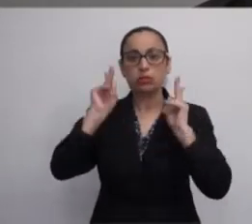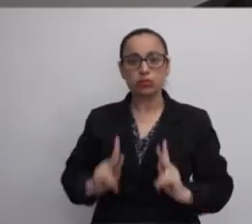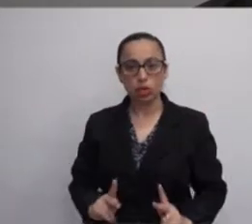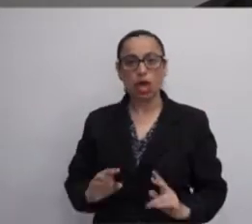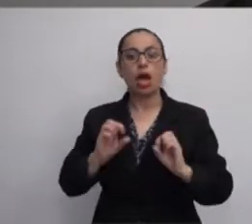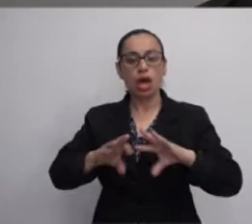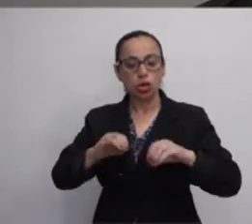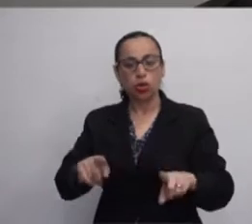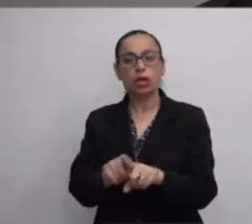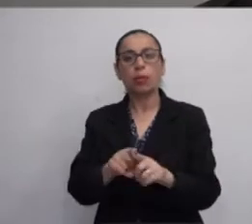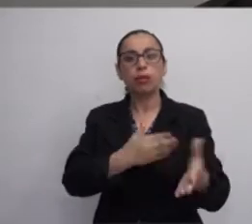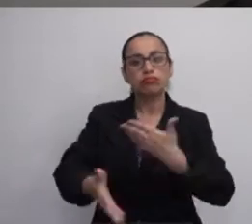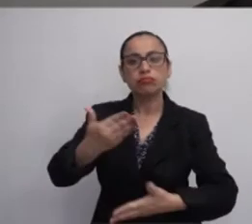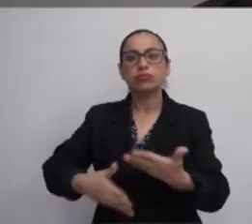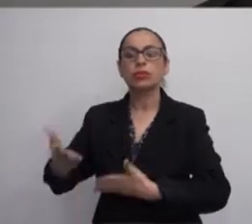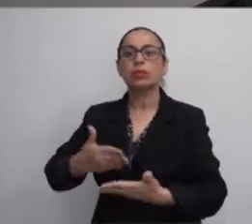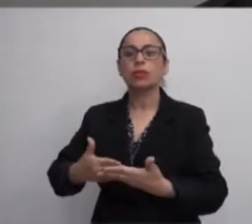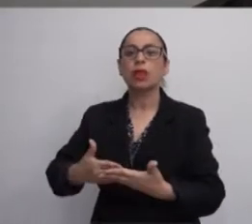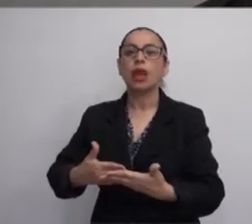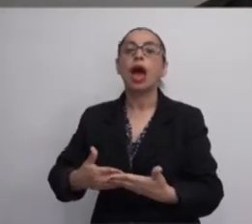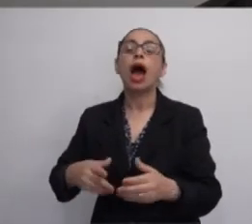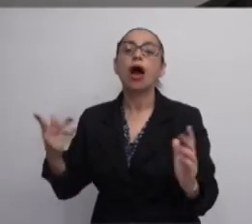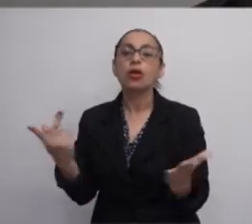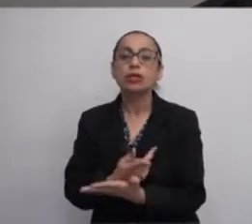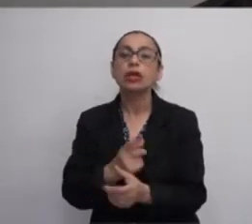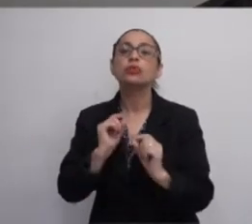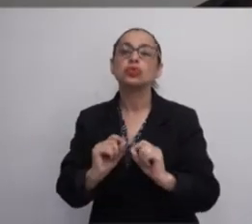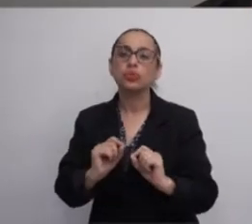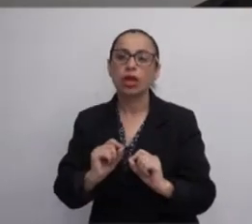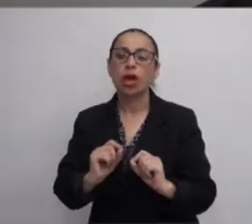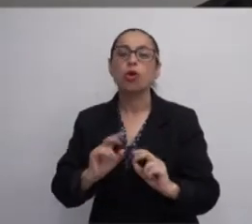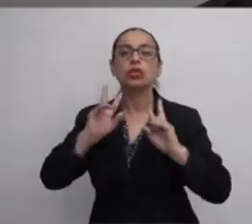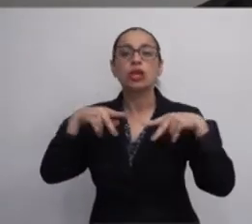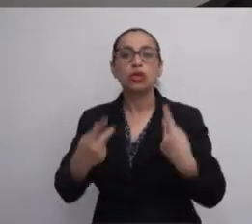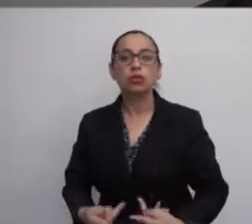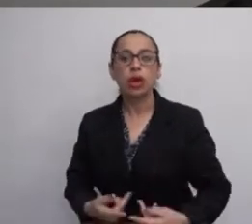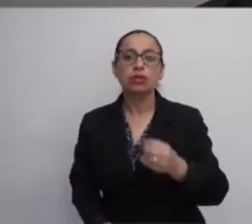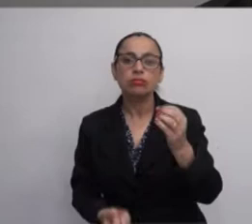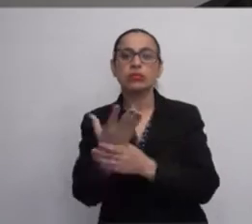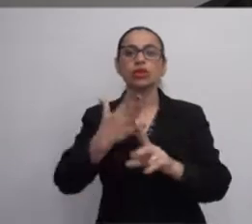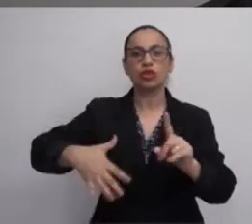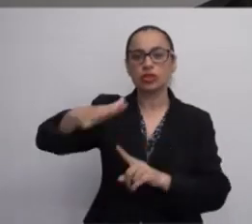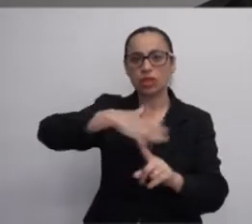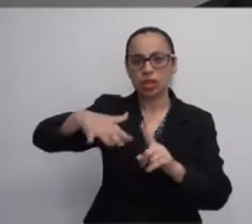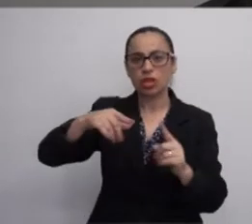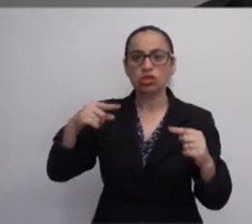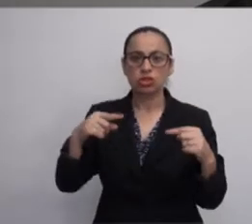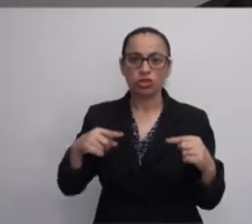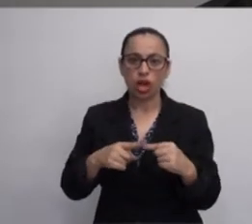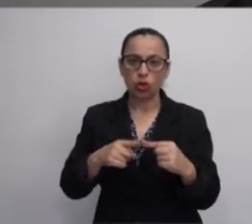e ao interagirem educando-se entre si, os seres humanos formam a sociedade, de acordo com o grupo.